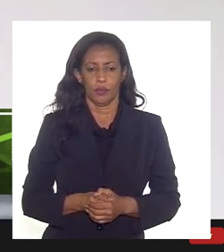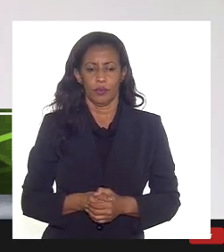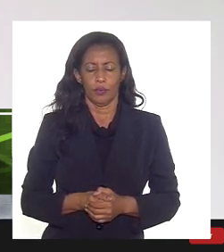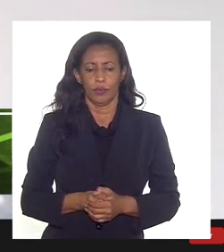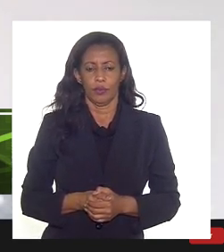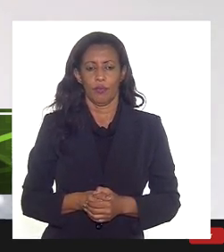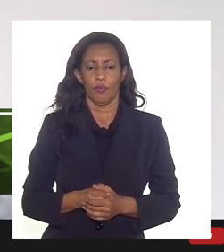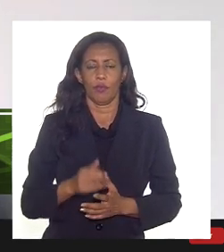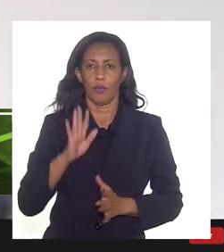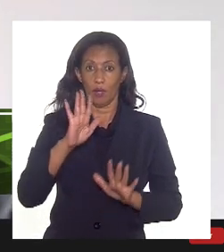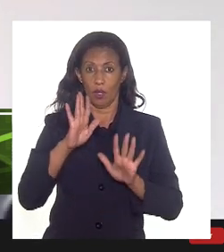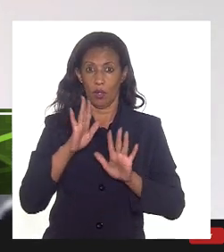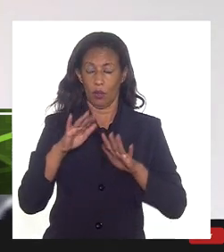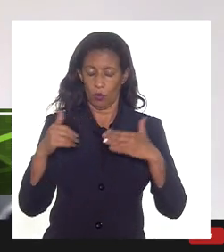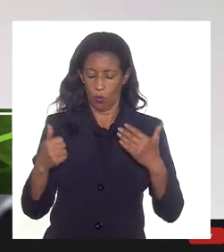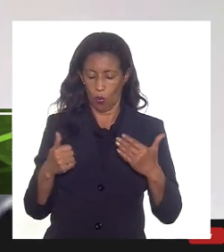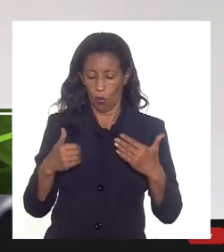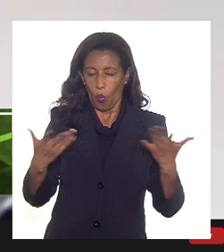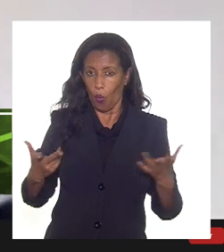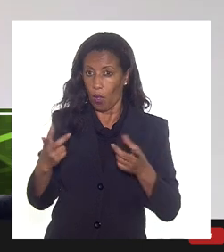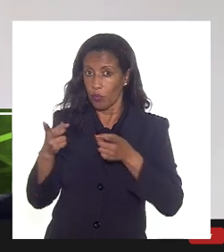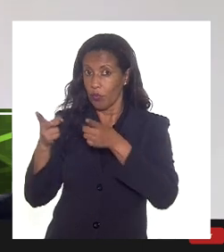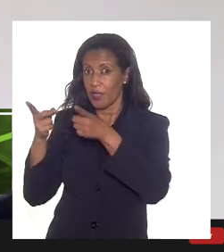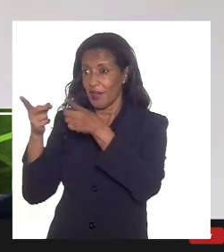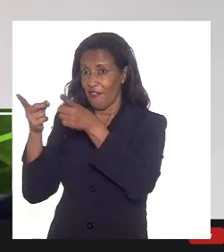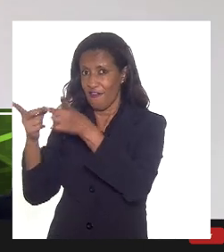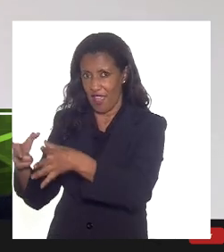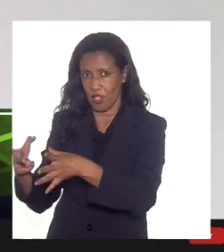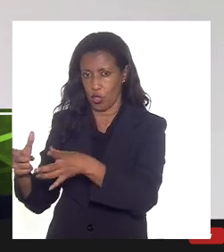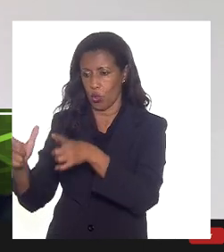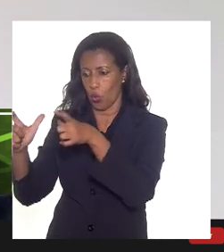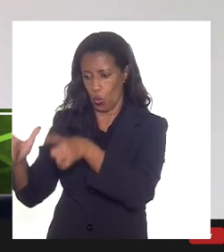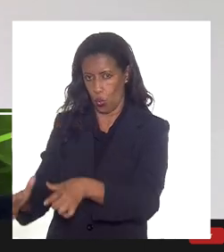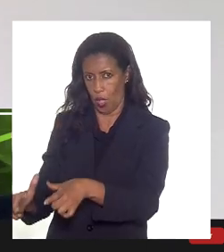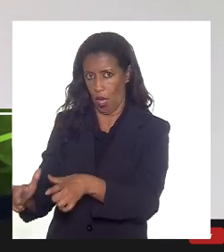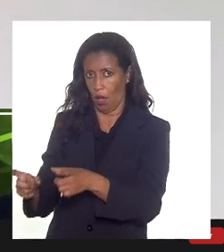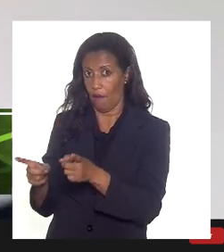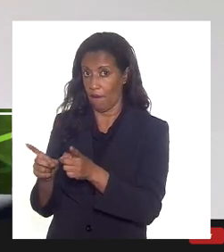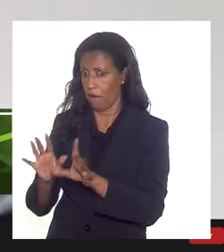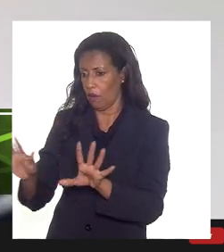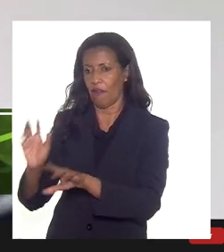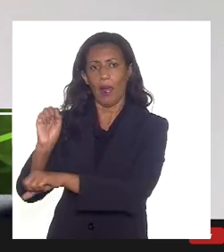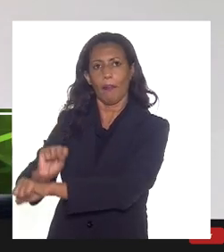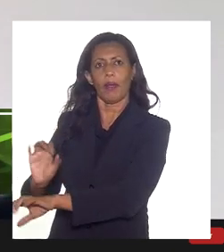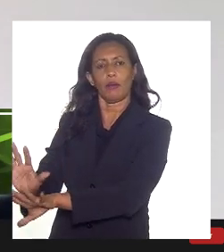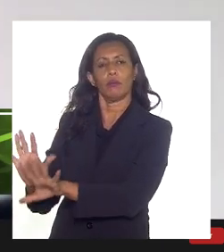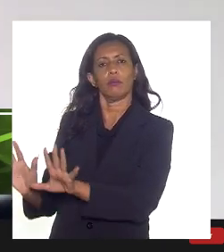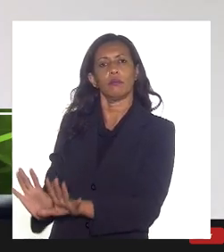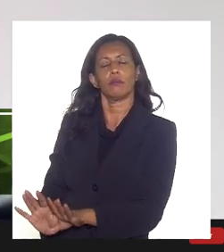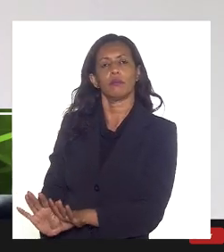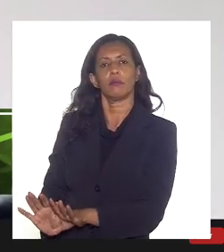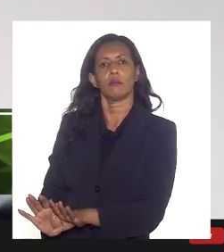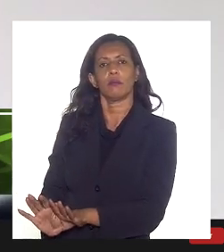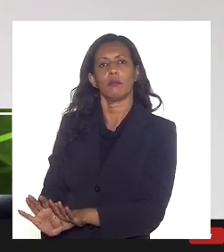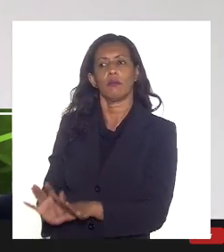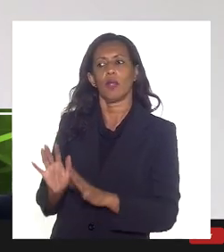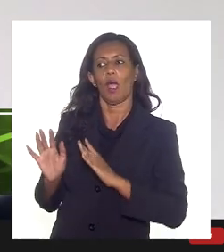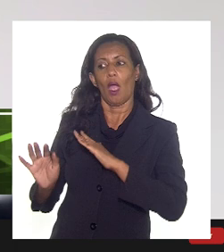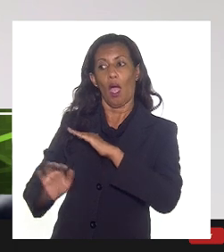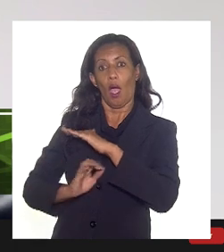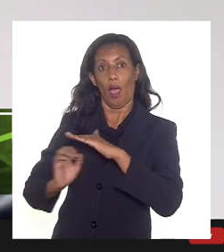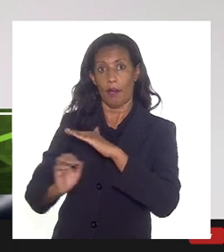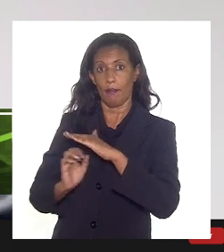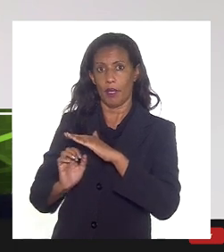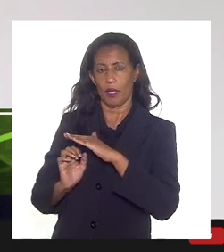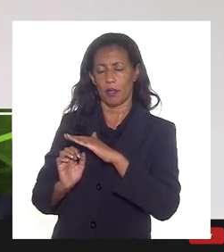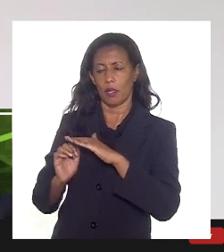mas por exemplo quando se vende esse campo vocês receberam dinheiro estava lá provisionado a empresa daqui para